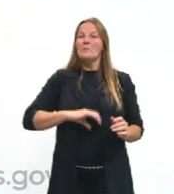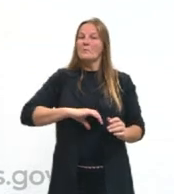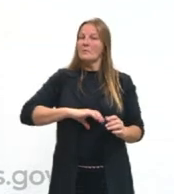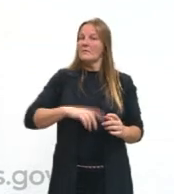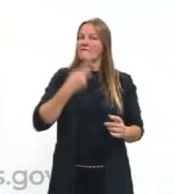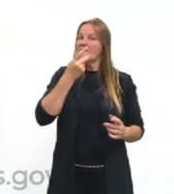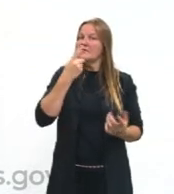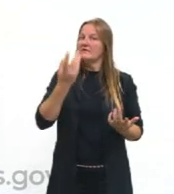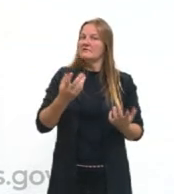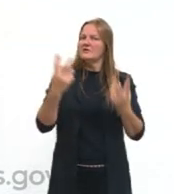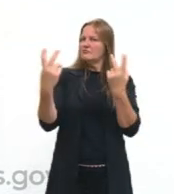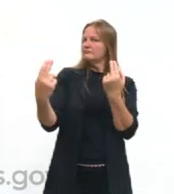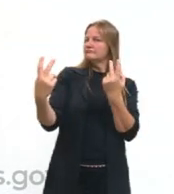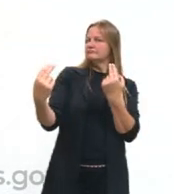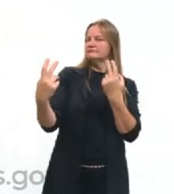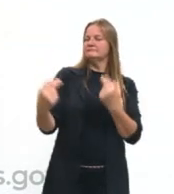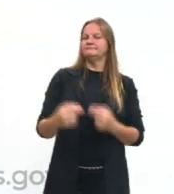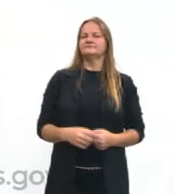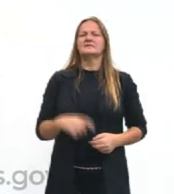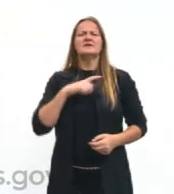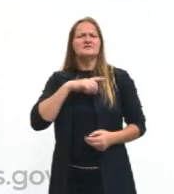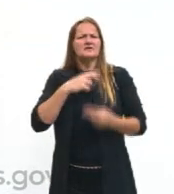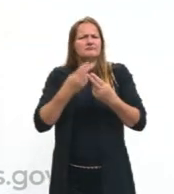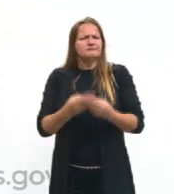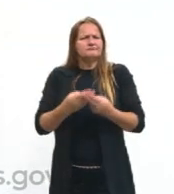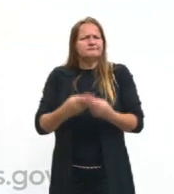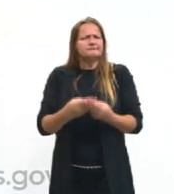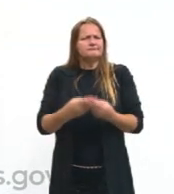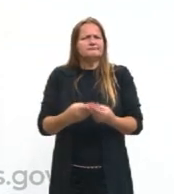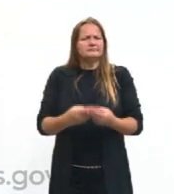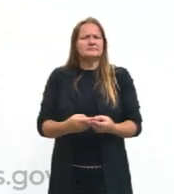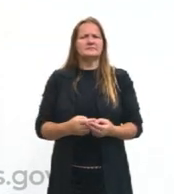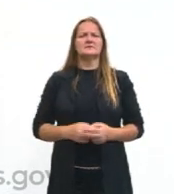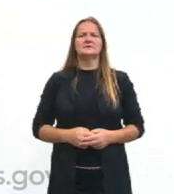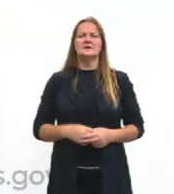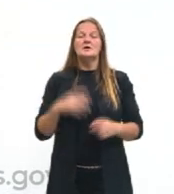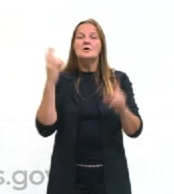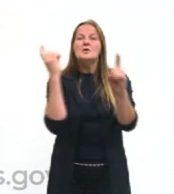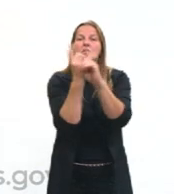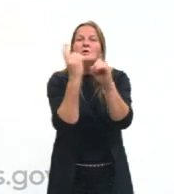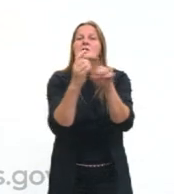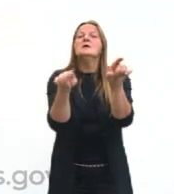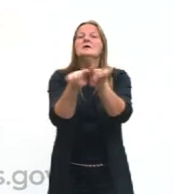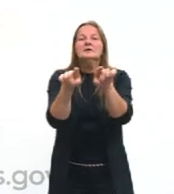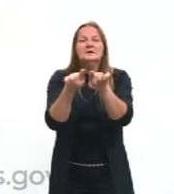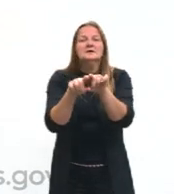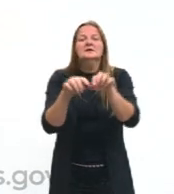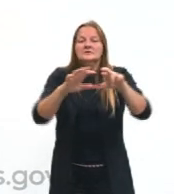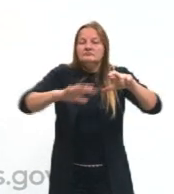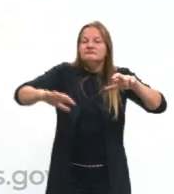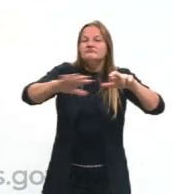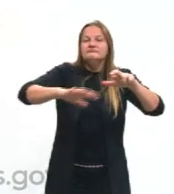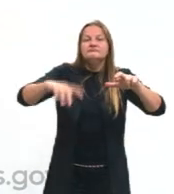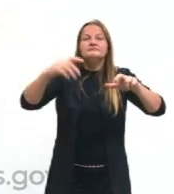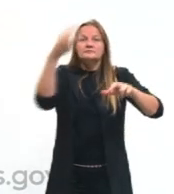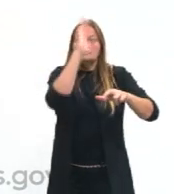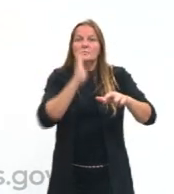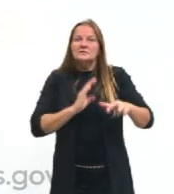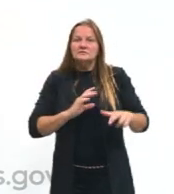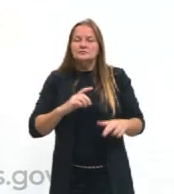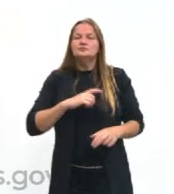Quem tiver paciência e ouvido apurado poderá encontrar também na região central do Brasil